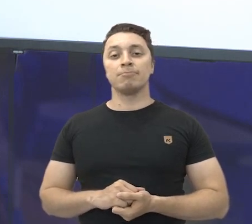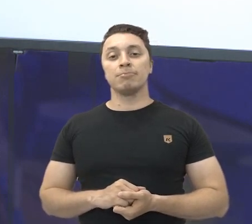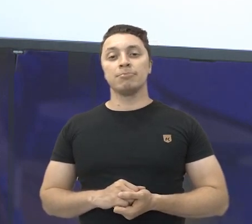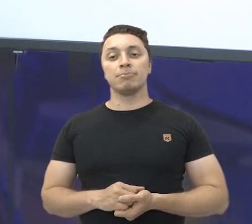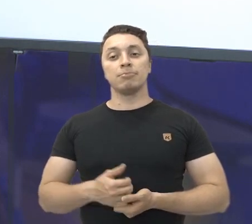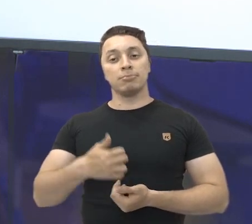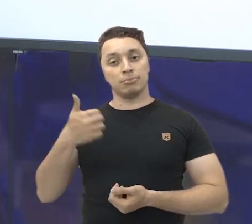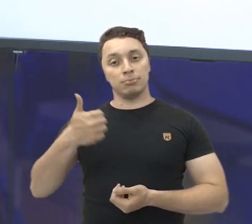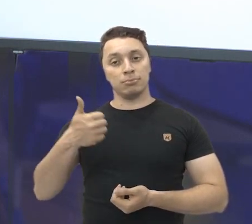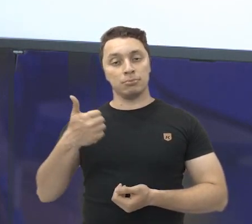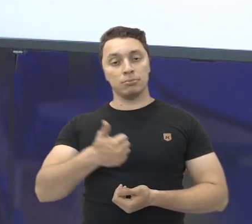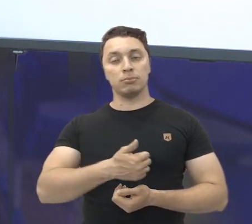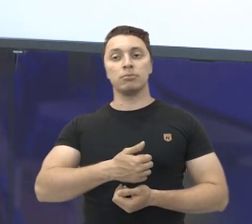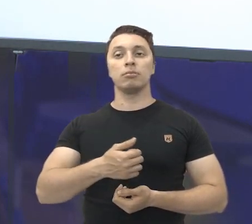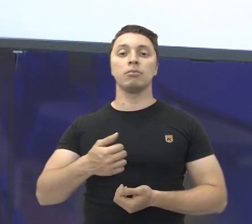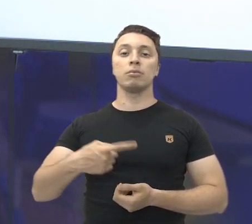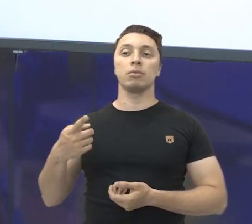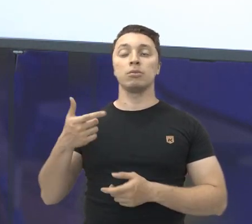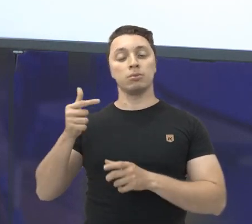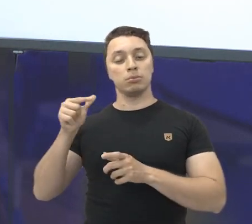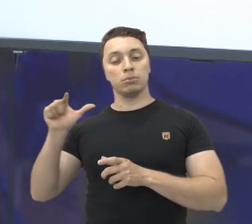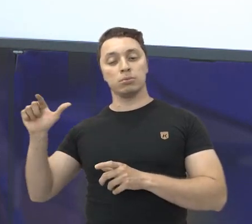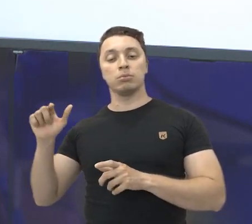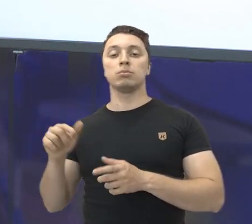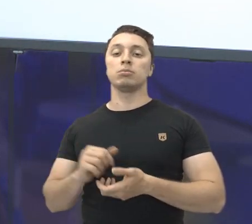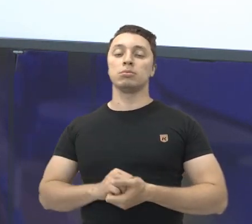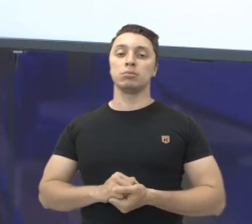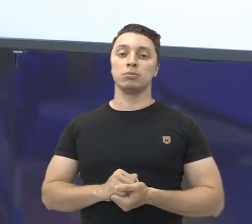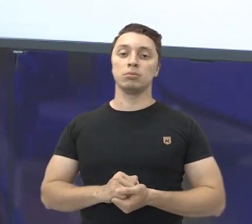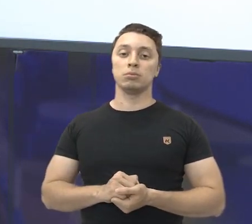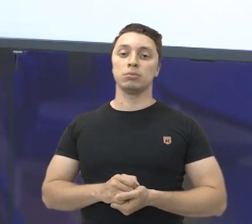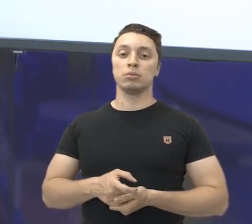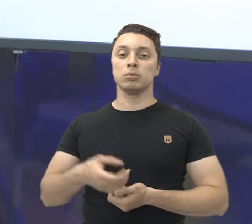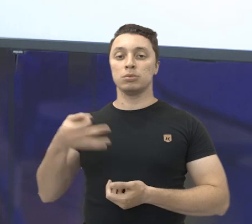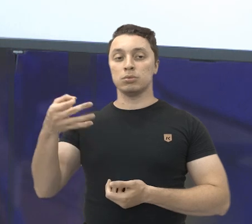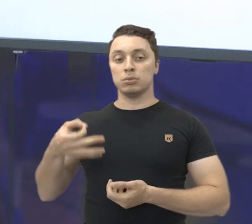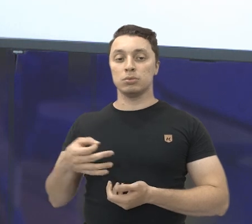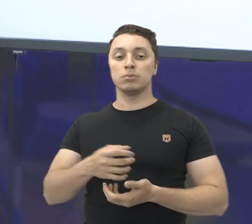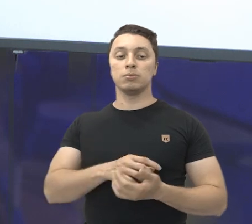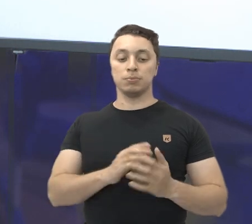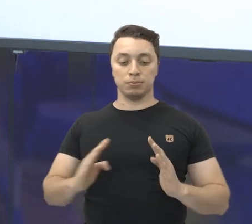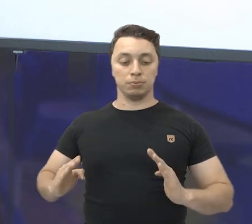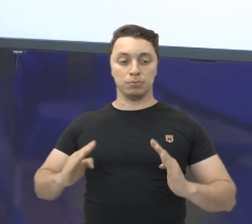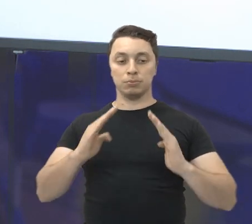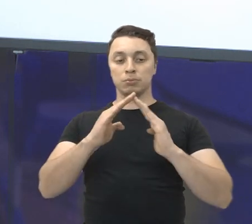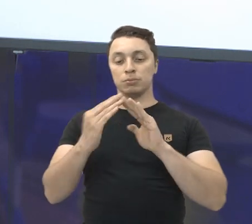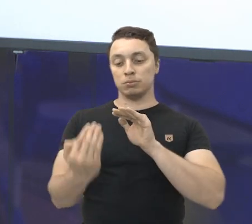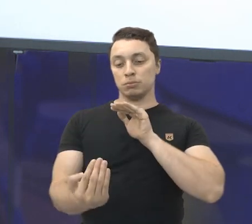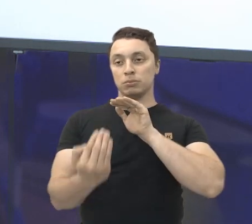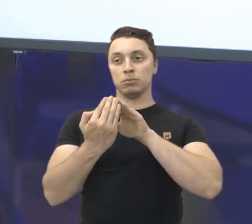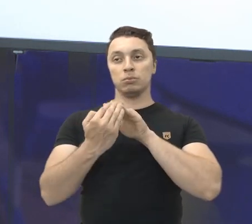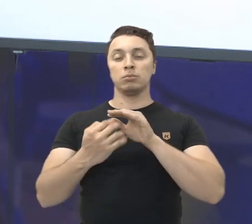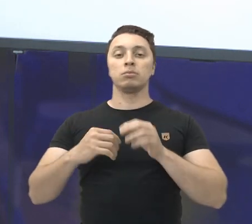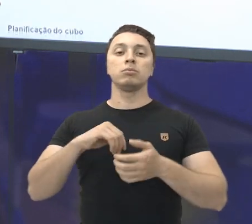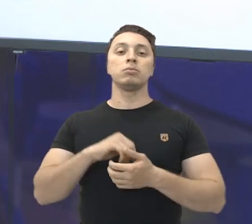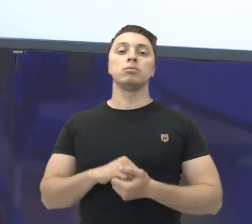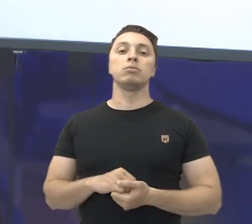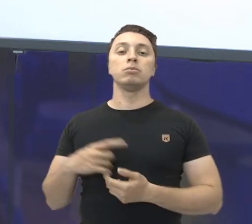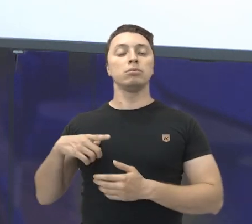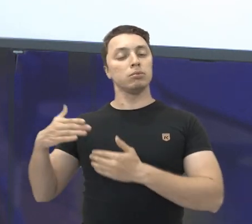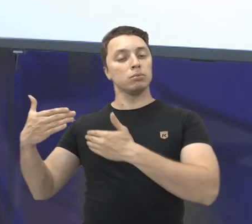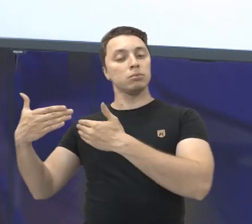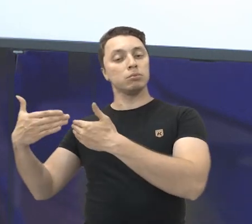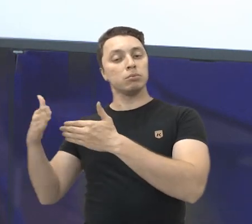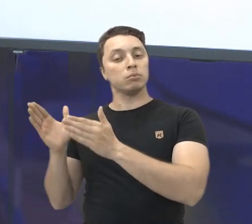Uma representa a outra. Então, nós temos aqui uma pirâmide de base triangular e nós temos um cubo.